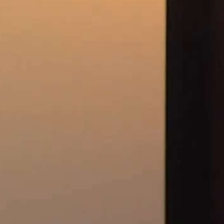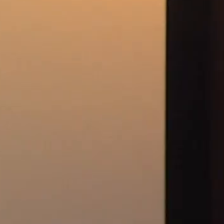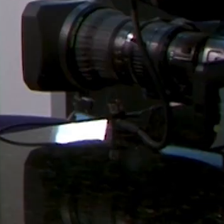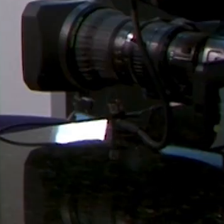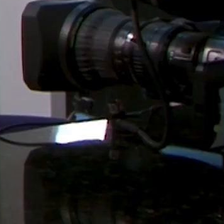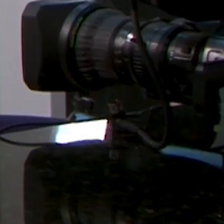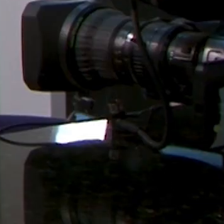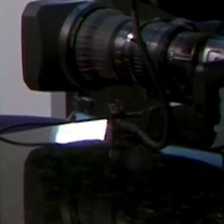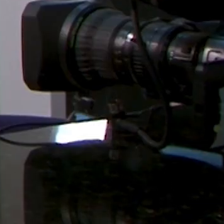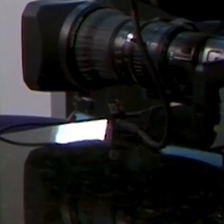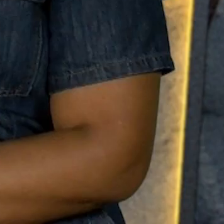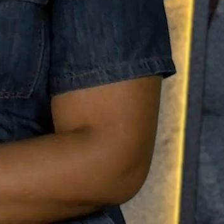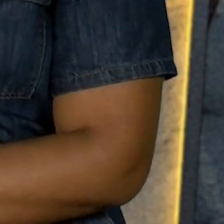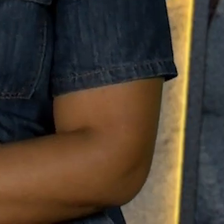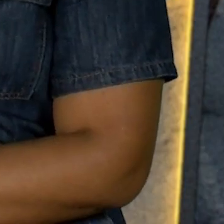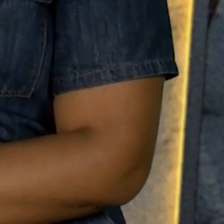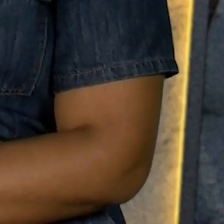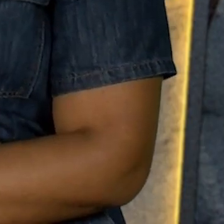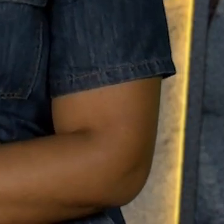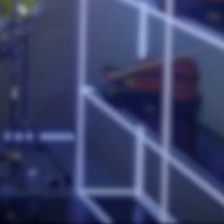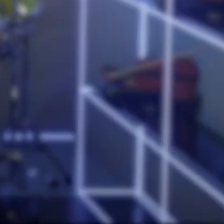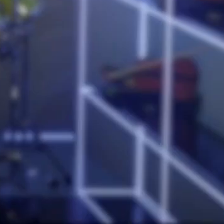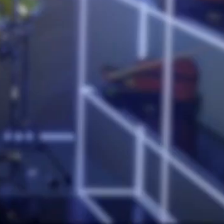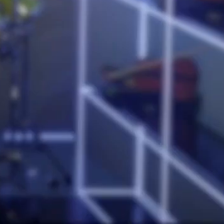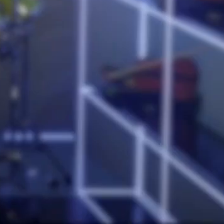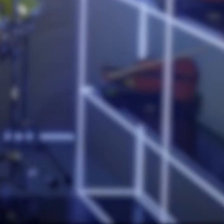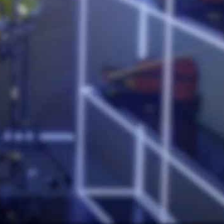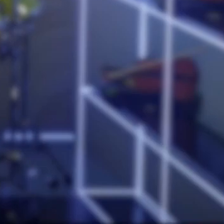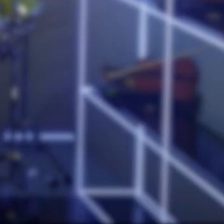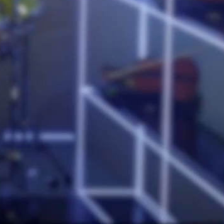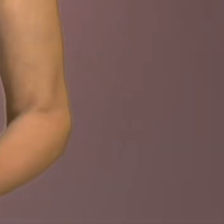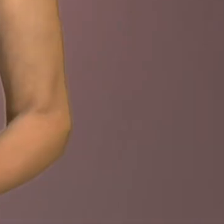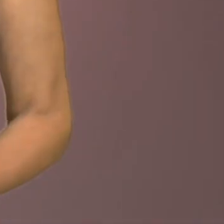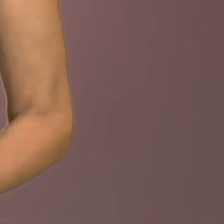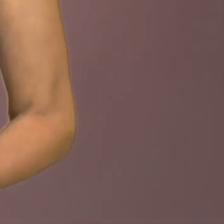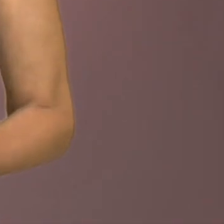TV Ufima, anos, cada melhor pra